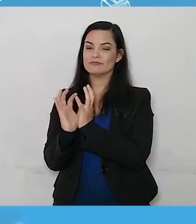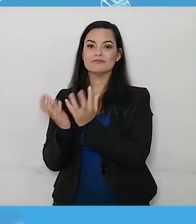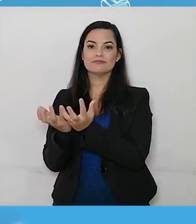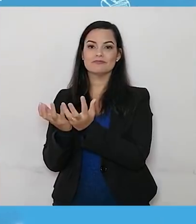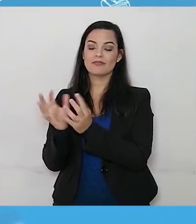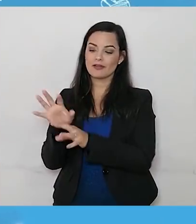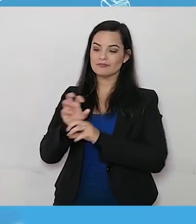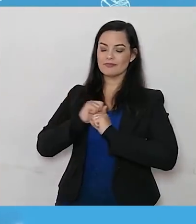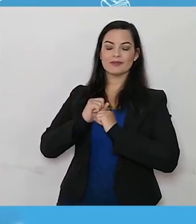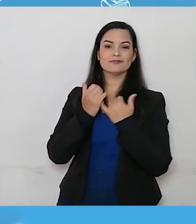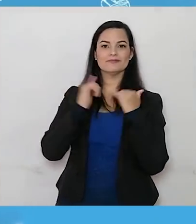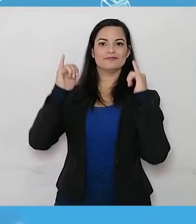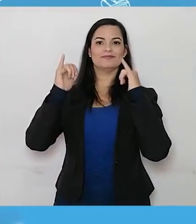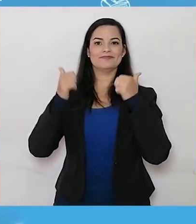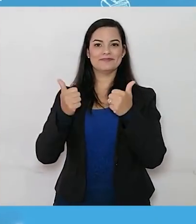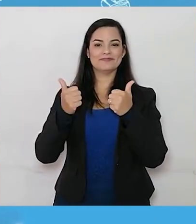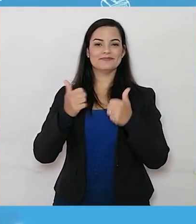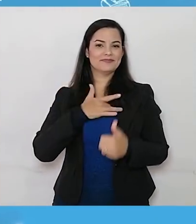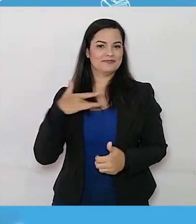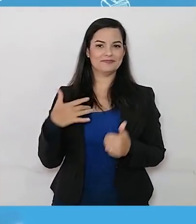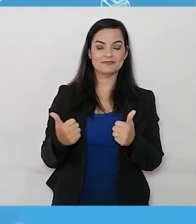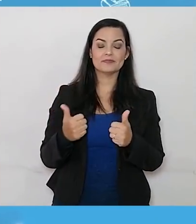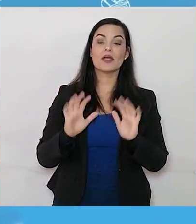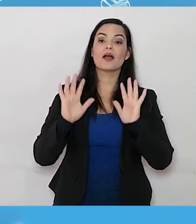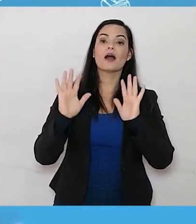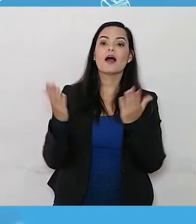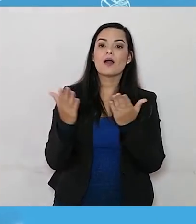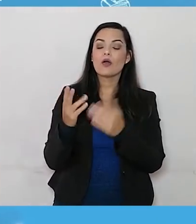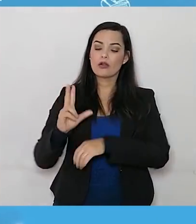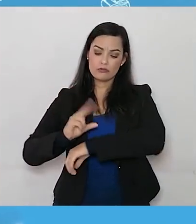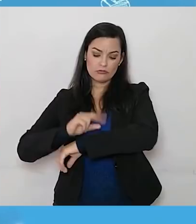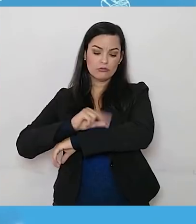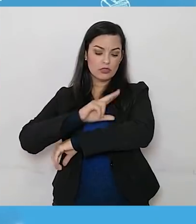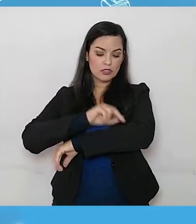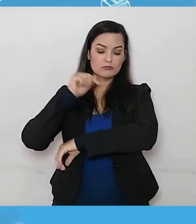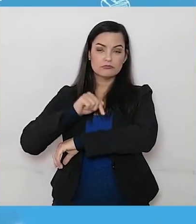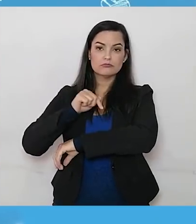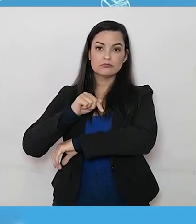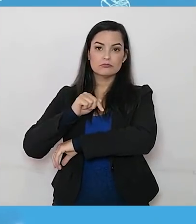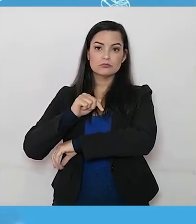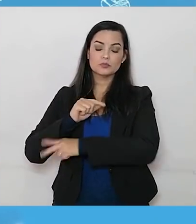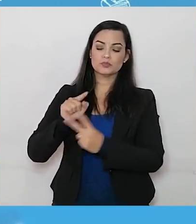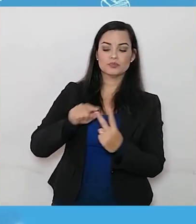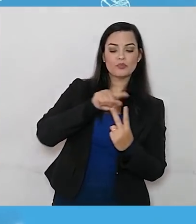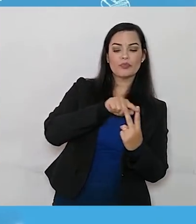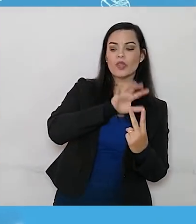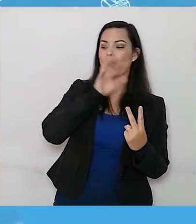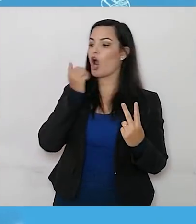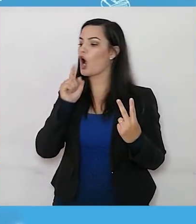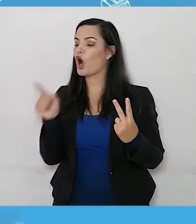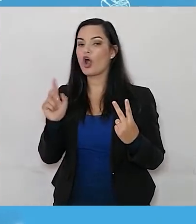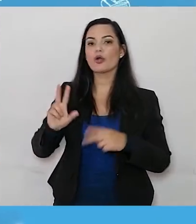e aí ele obtém energia. Agora, quem vai se alimentar do grilo? A cobra ou o